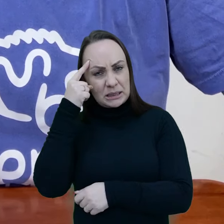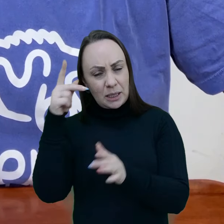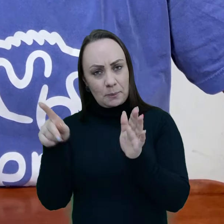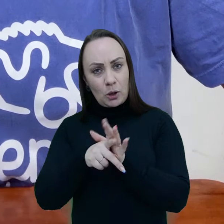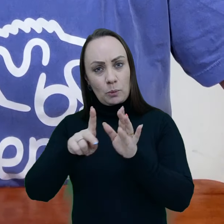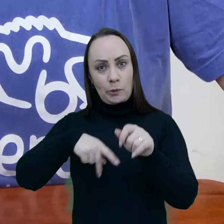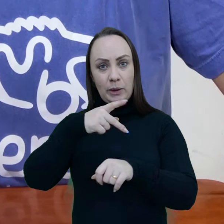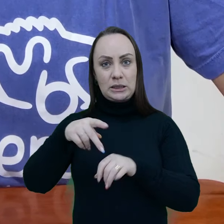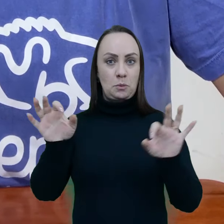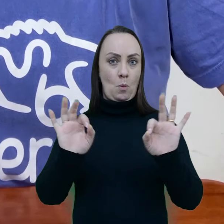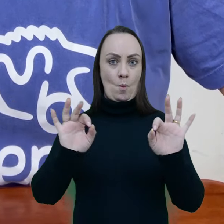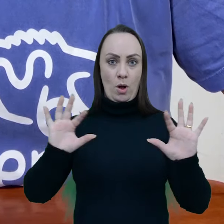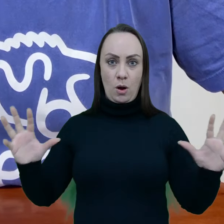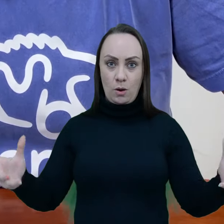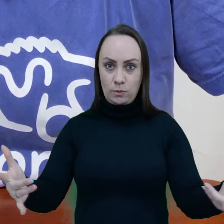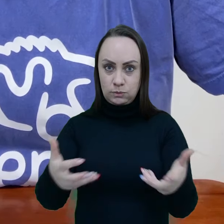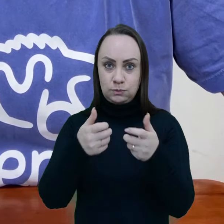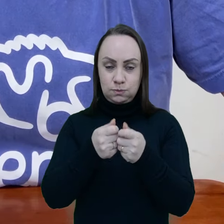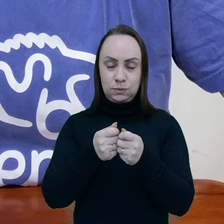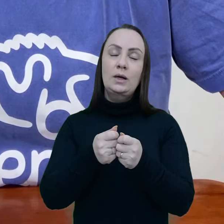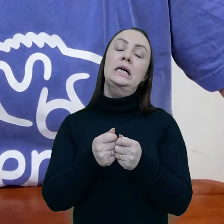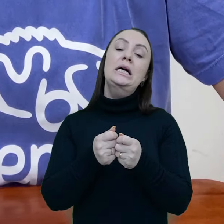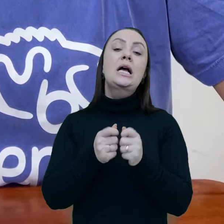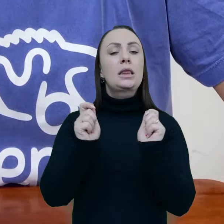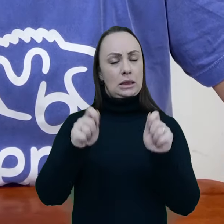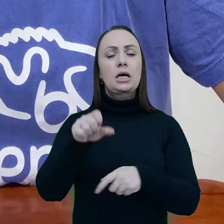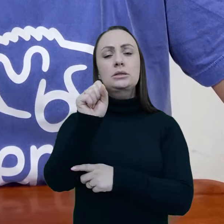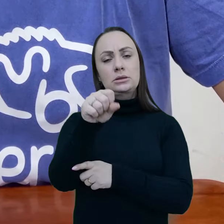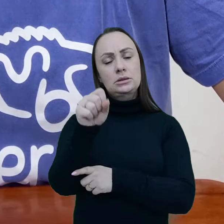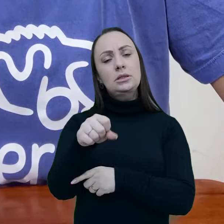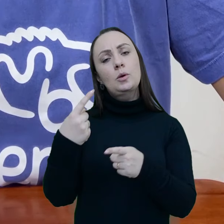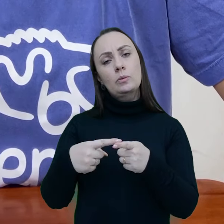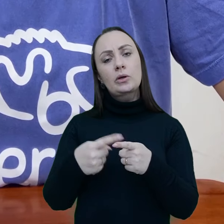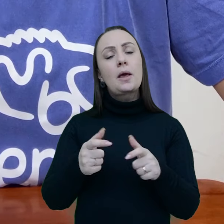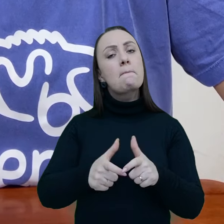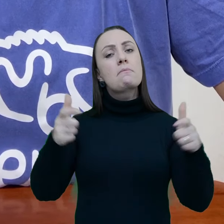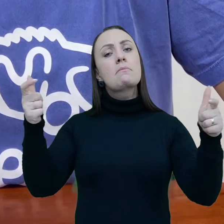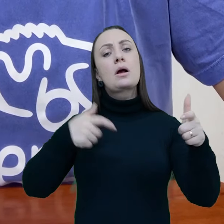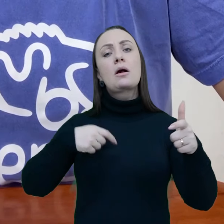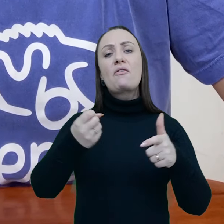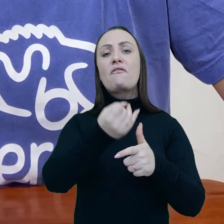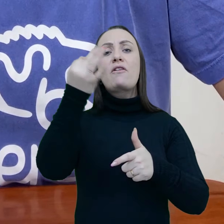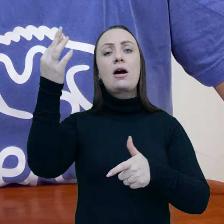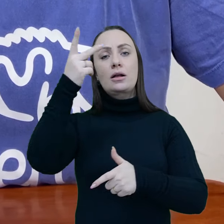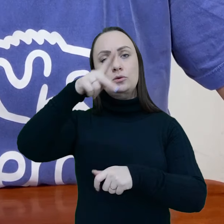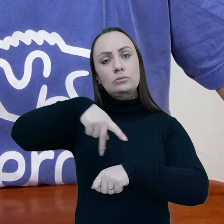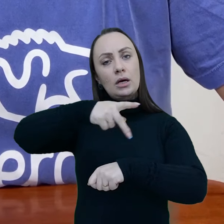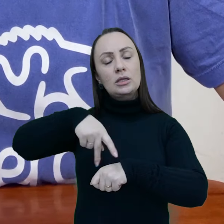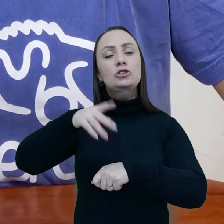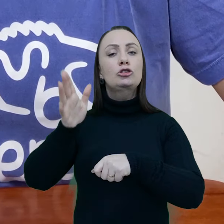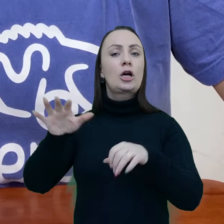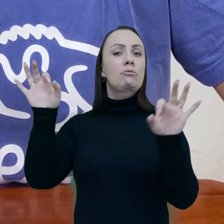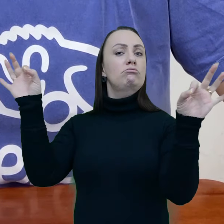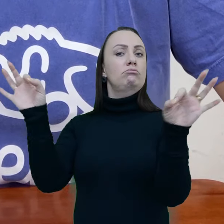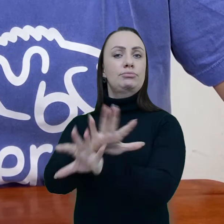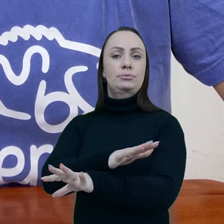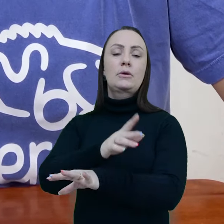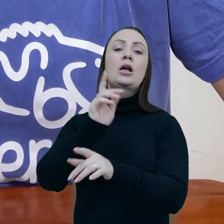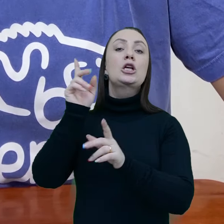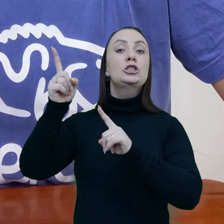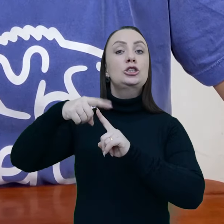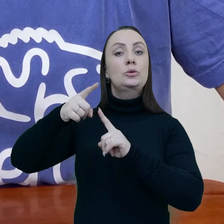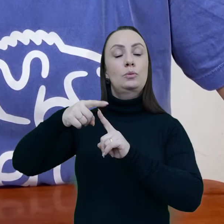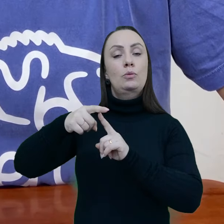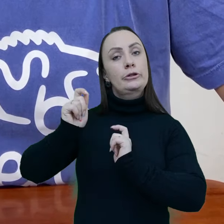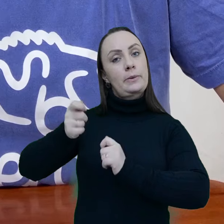dispositivos. É possível pensar em um país sem pesca de arrasto? É sim, é muito possível. E, acima de tudo, muitos países